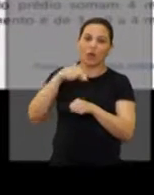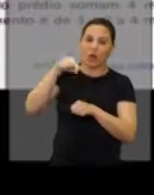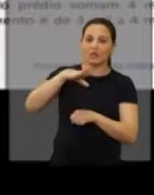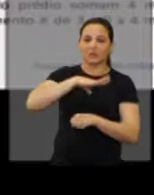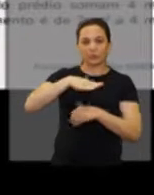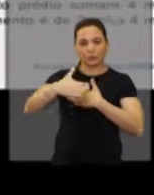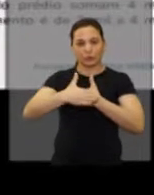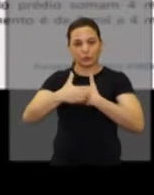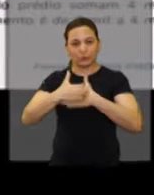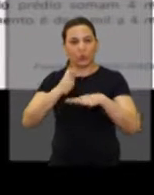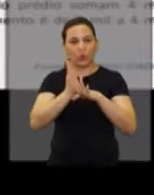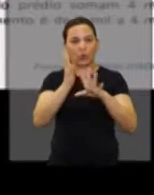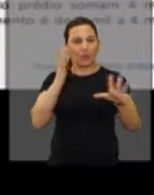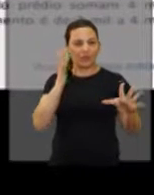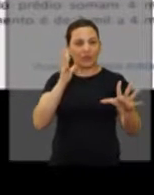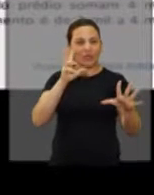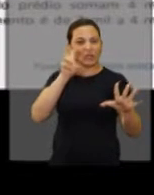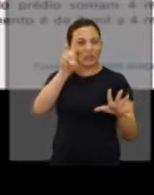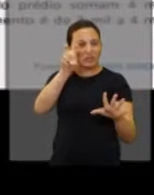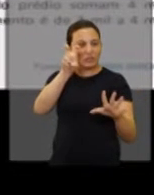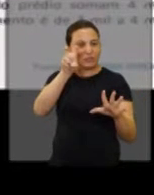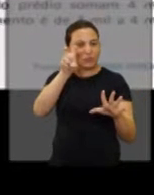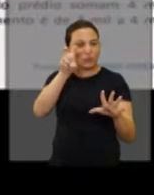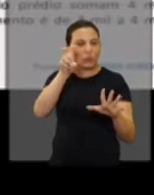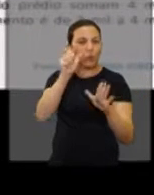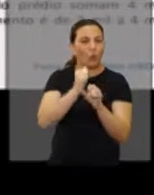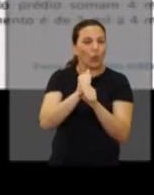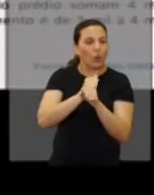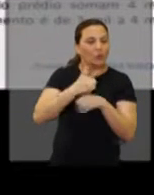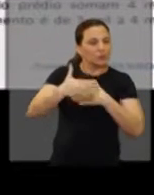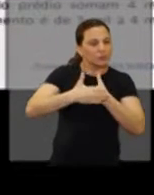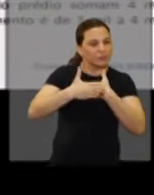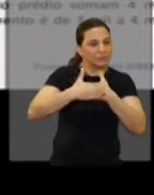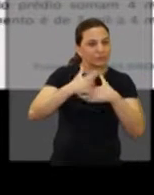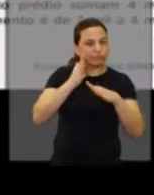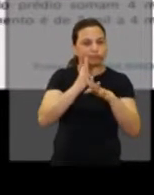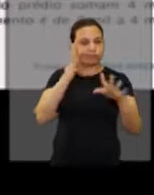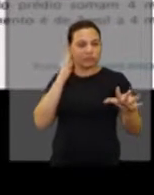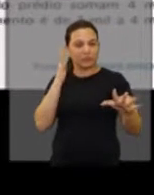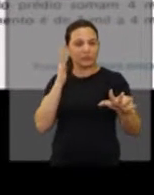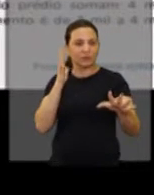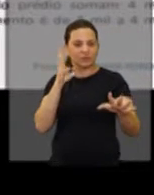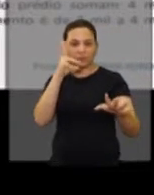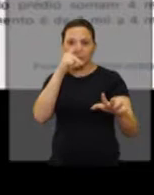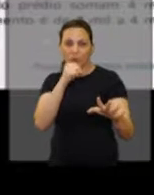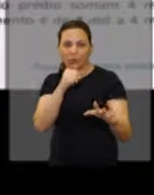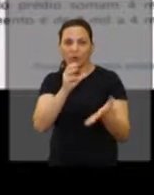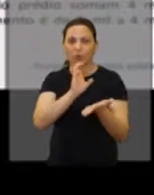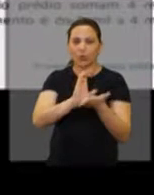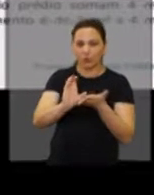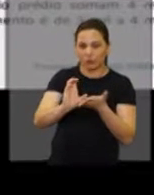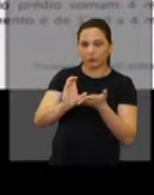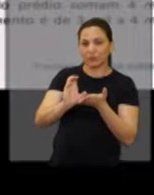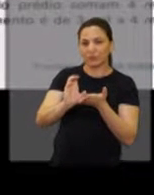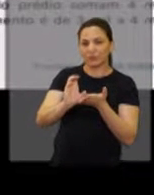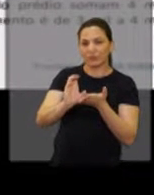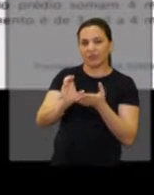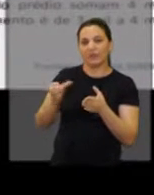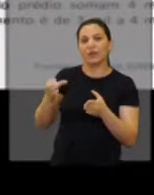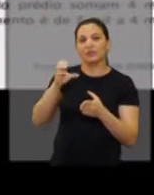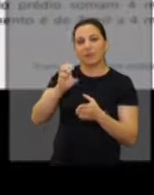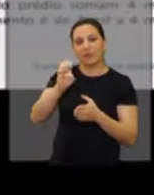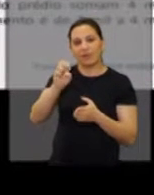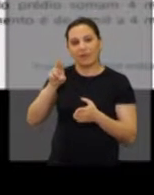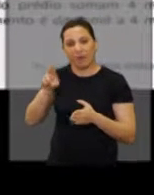o HC de Ribeirão tem uma fila de cinco anos para entrega de aparelhos. Ou seja, o recurso federal que custeia, no